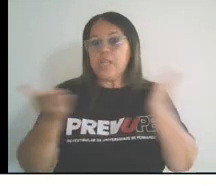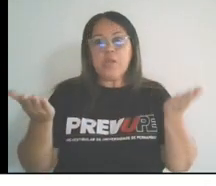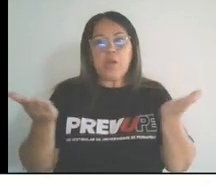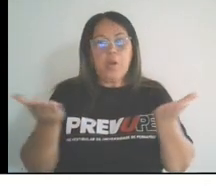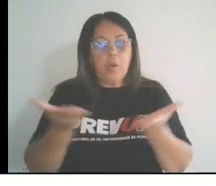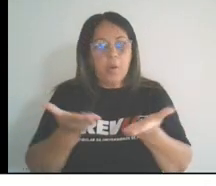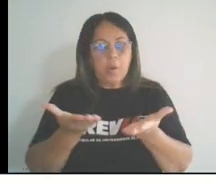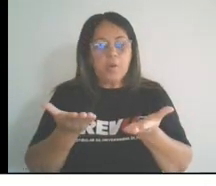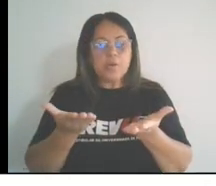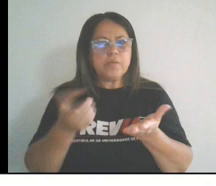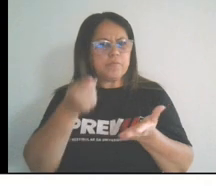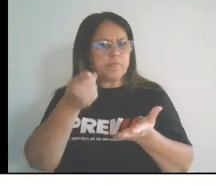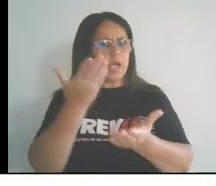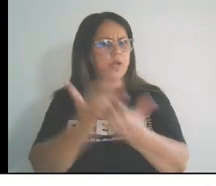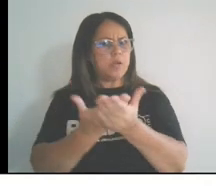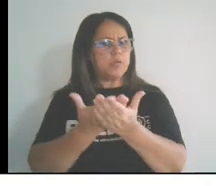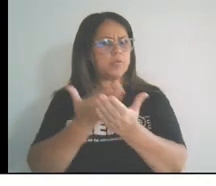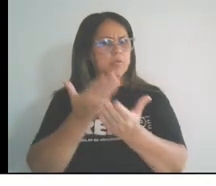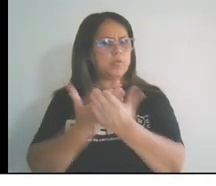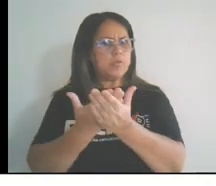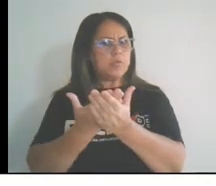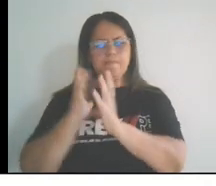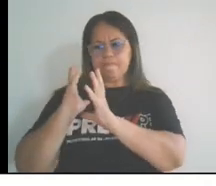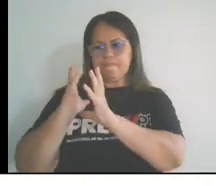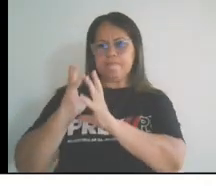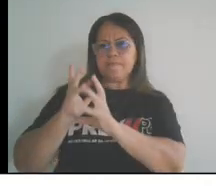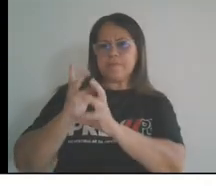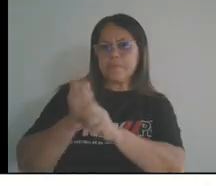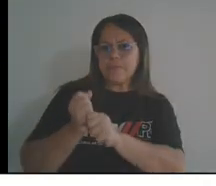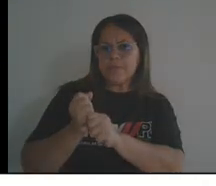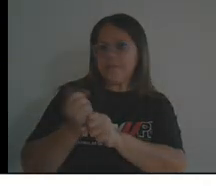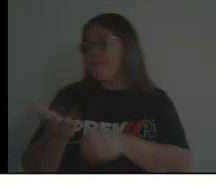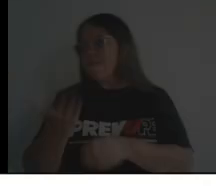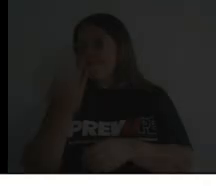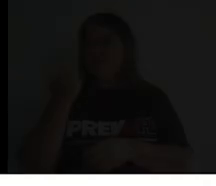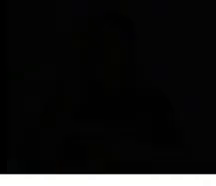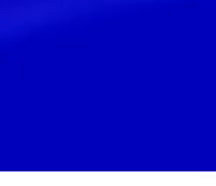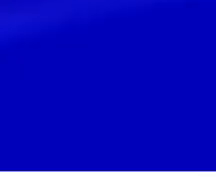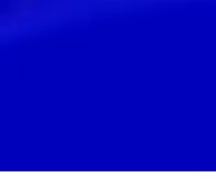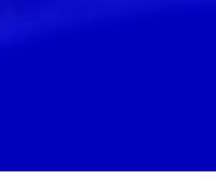Estude, revise e se embora prevumpar!